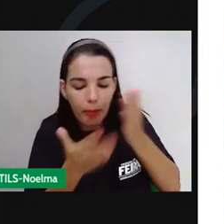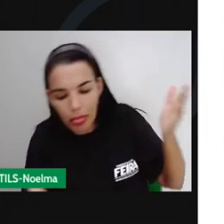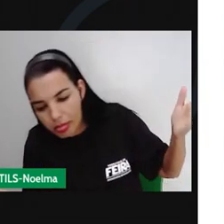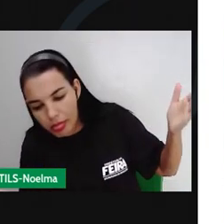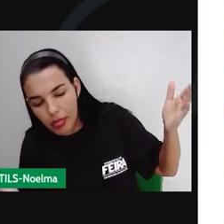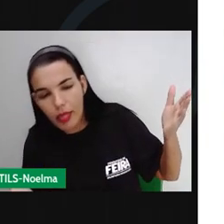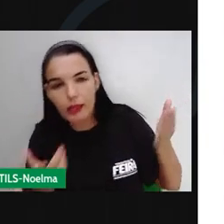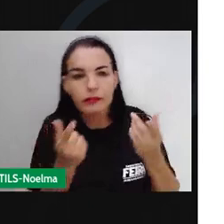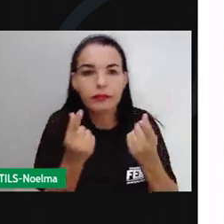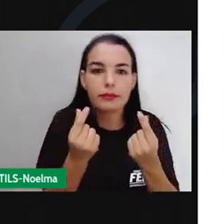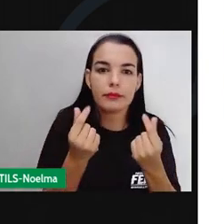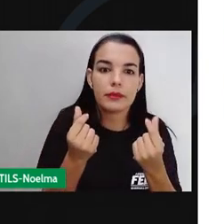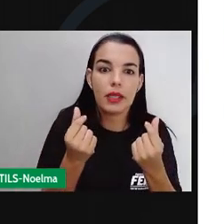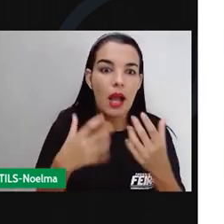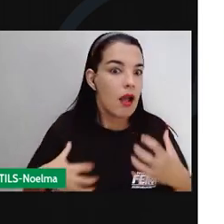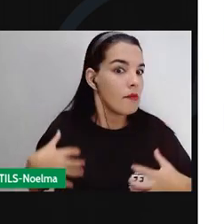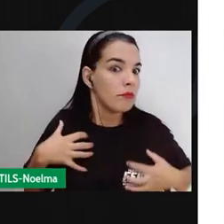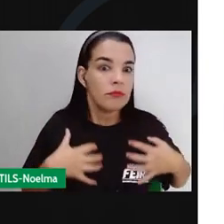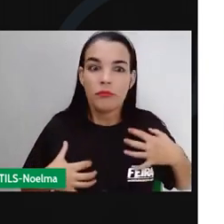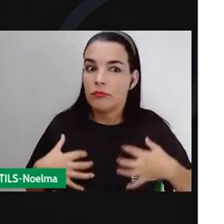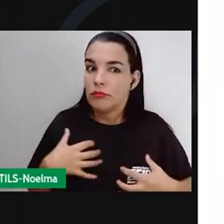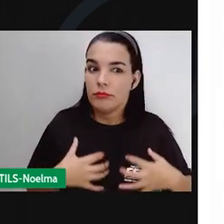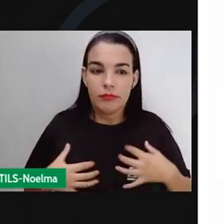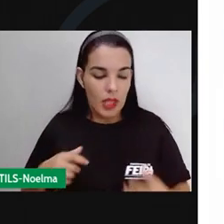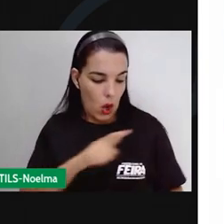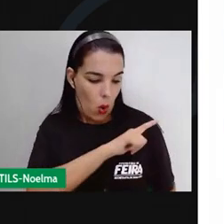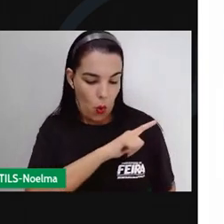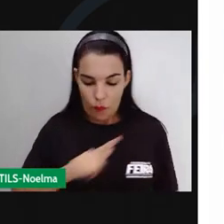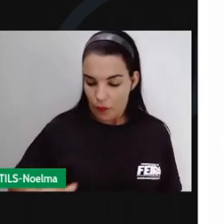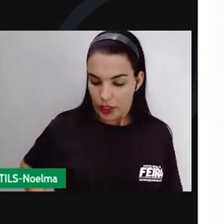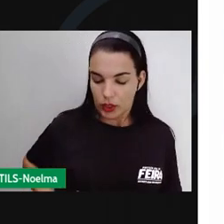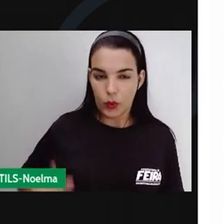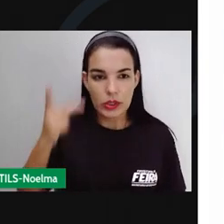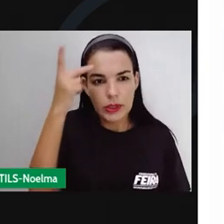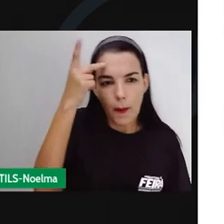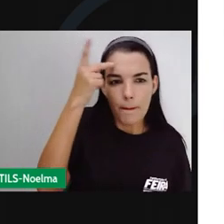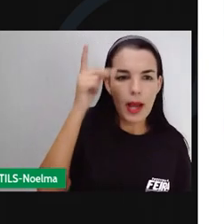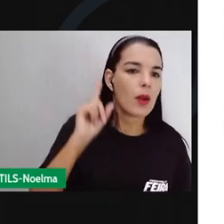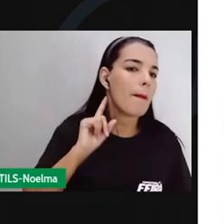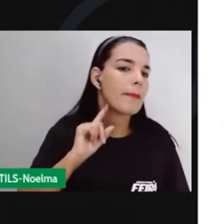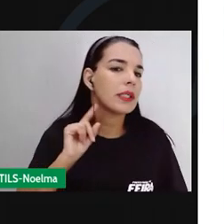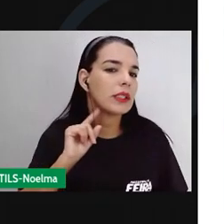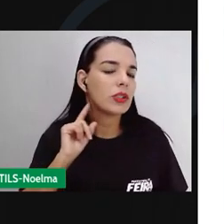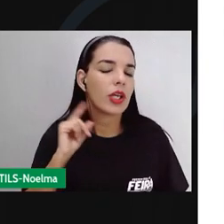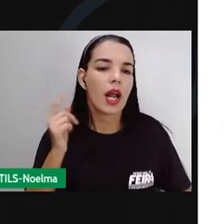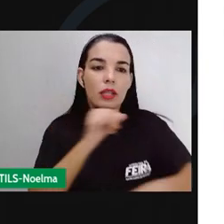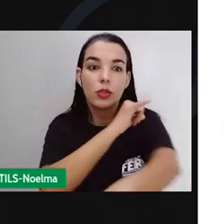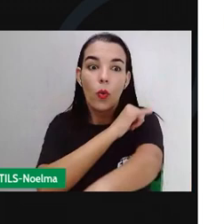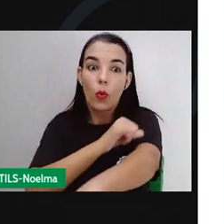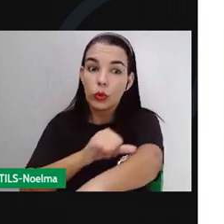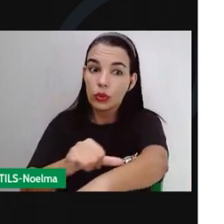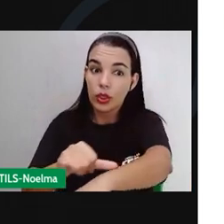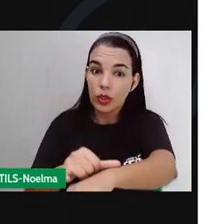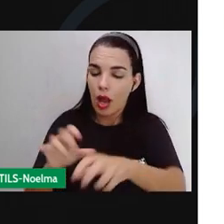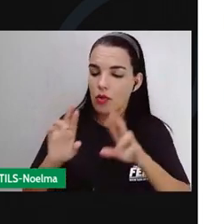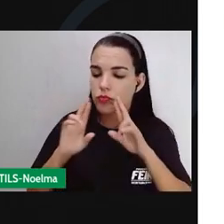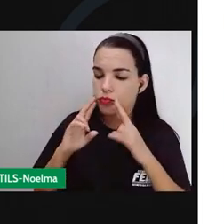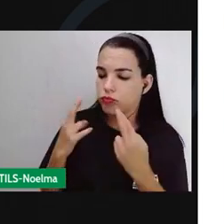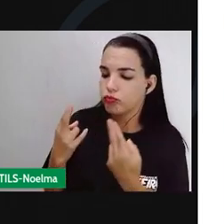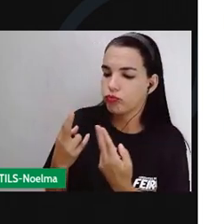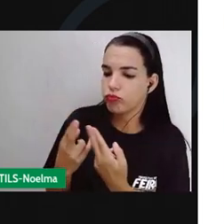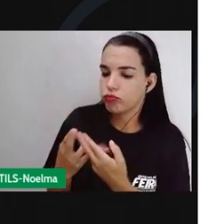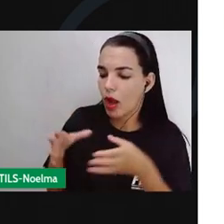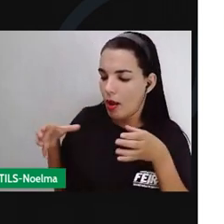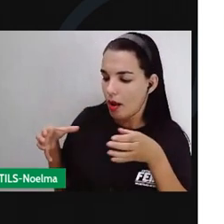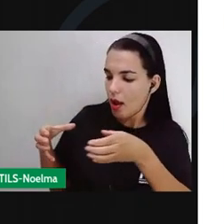Apavorados com a crise, os governadores de São Paulo, Minas Gerais e Rio de Janeiro se reúnem no famoso convênio de